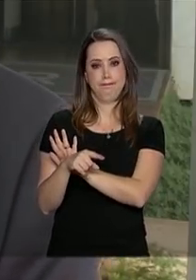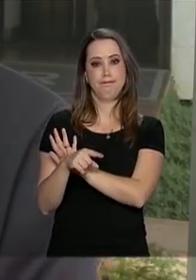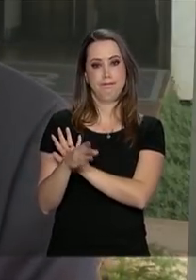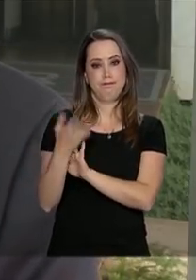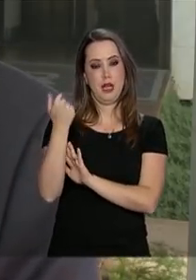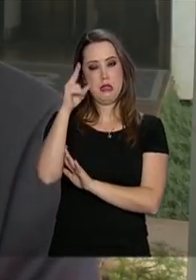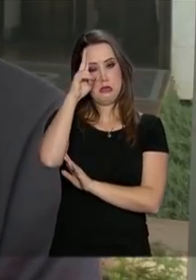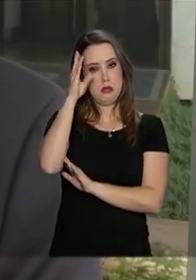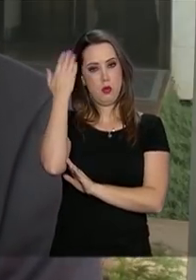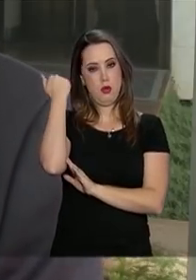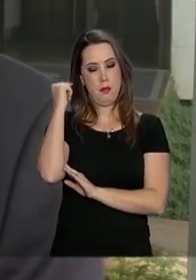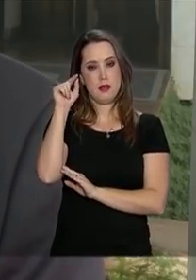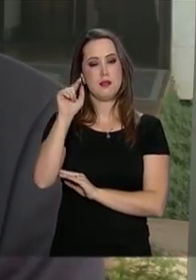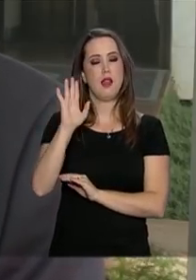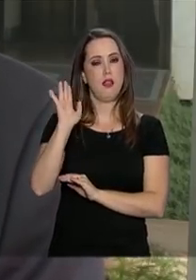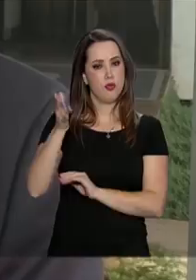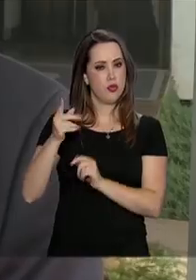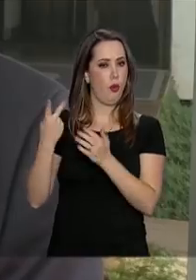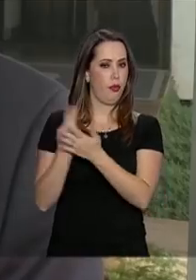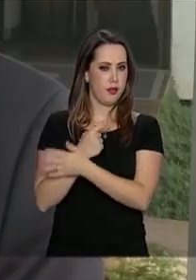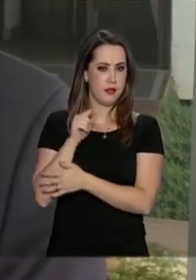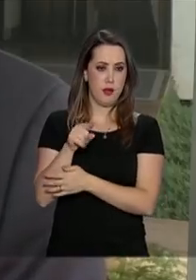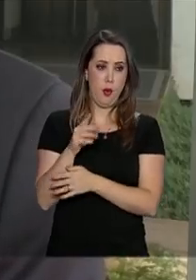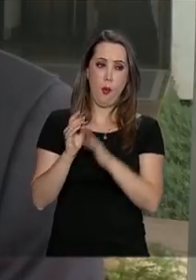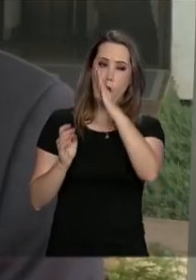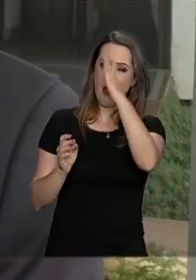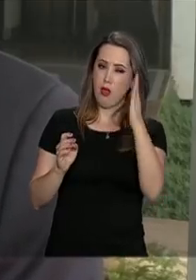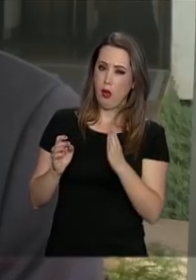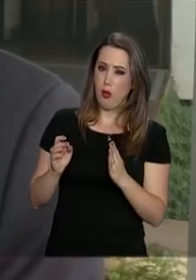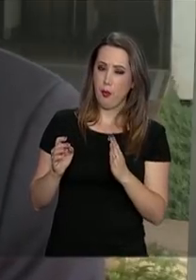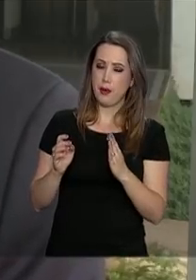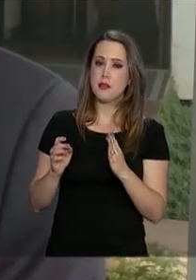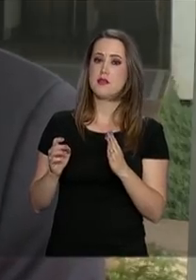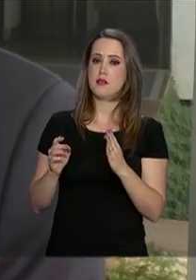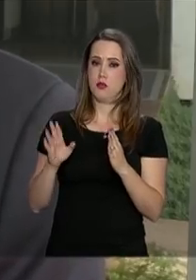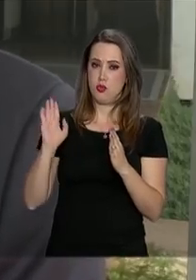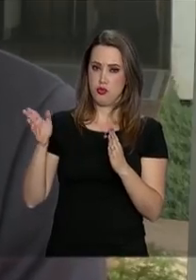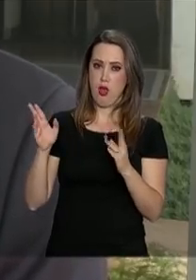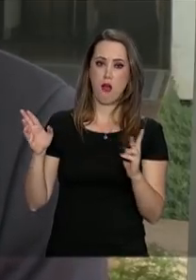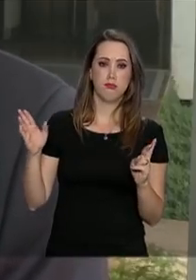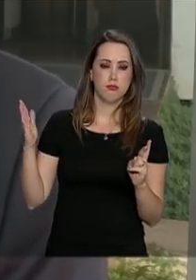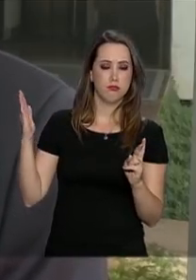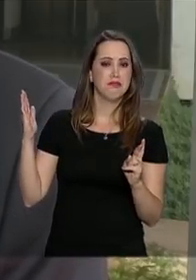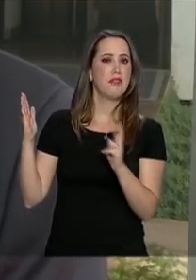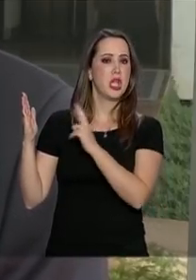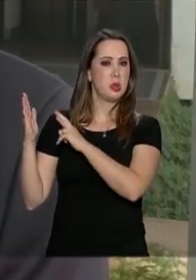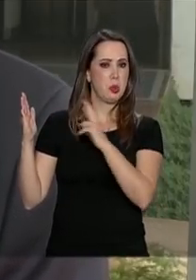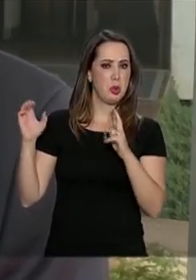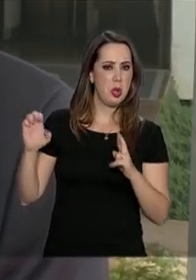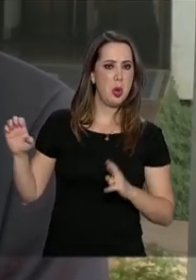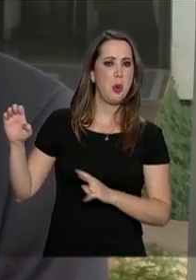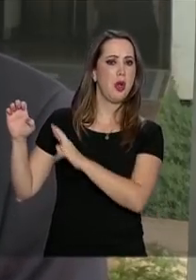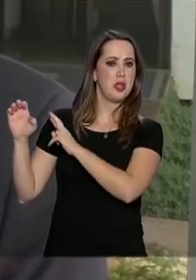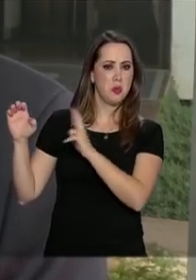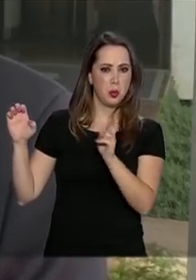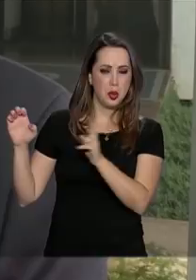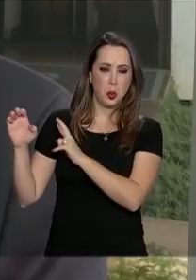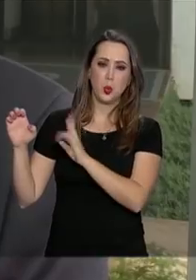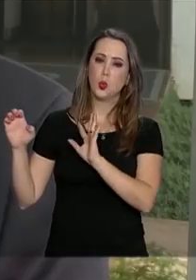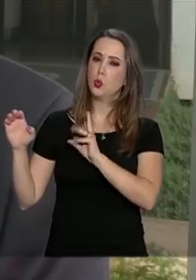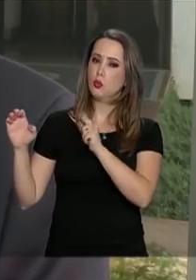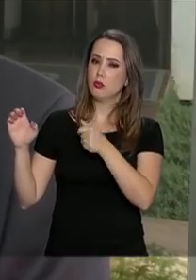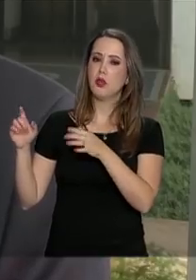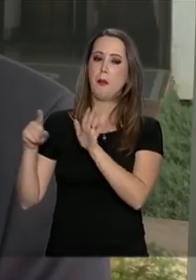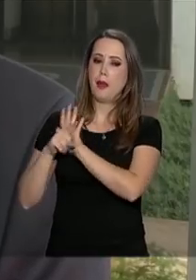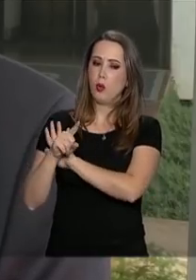-feira passada e o governo brasileiro, através do MRE, já colocou as posições, as reivindicações, as